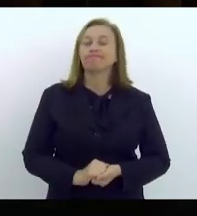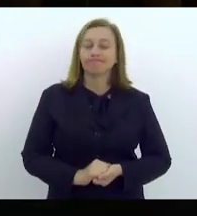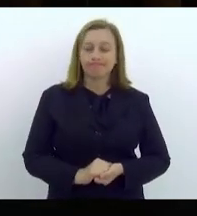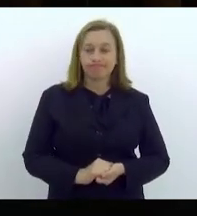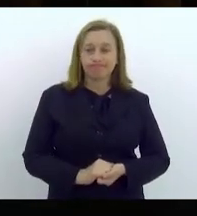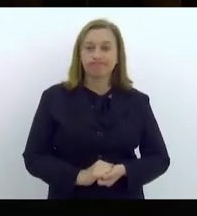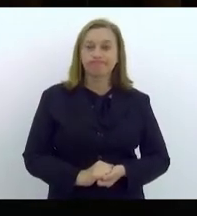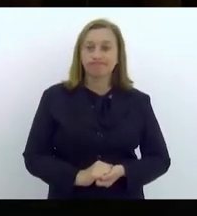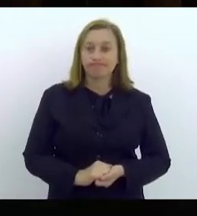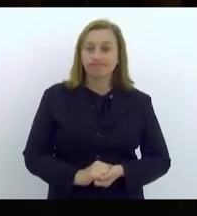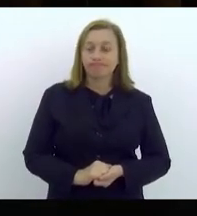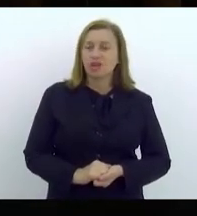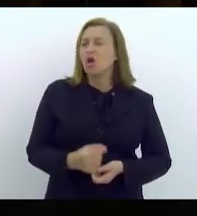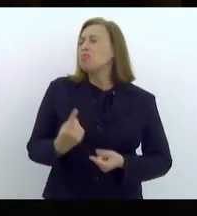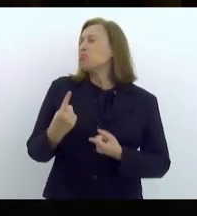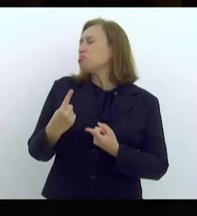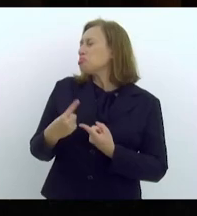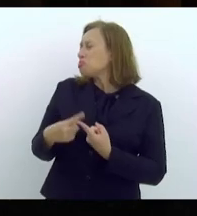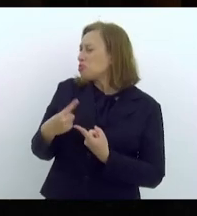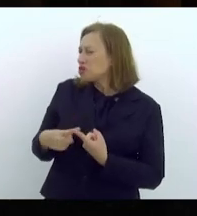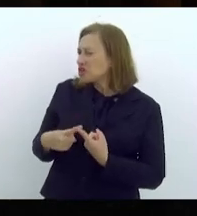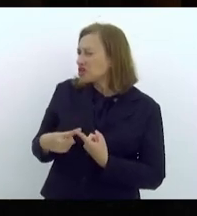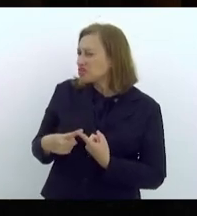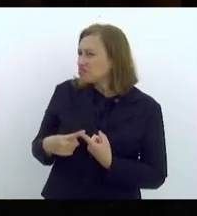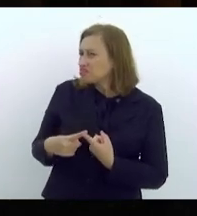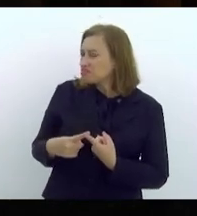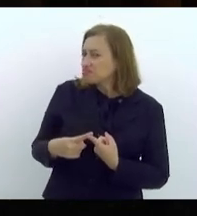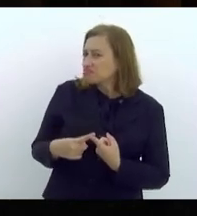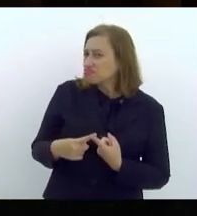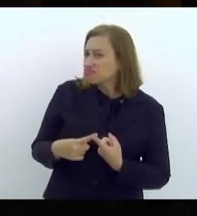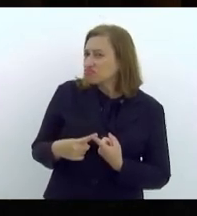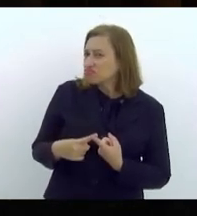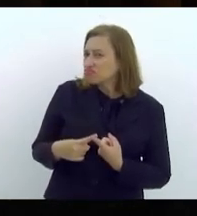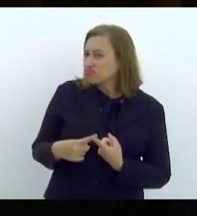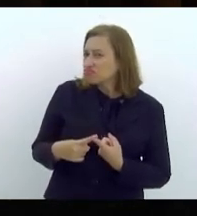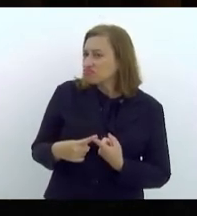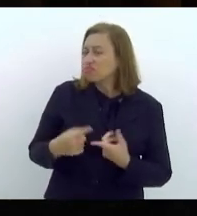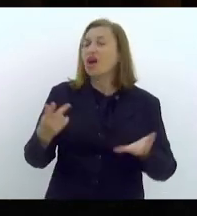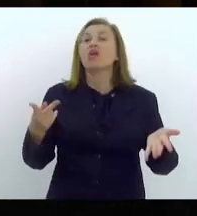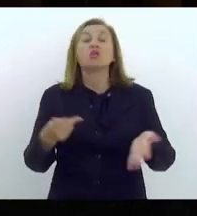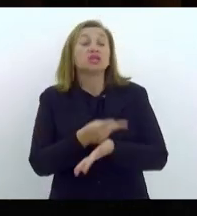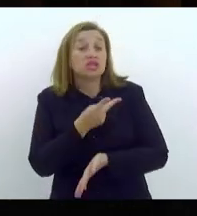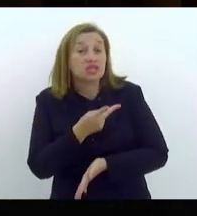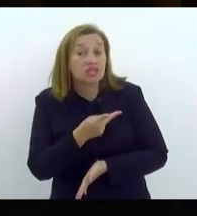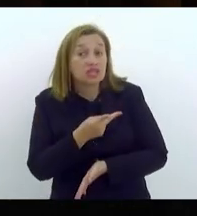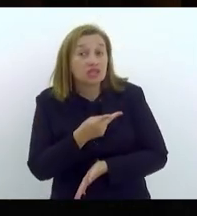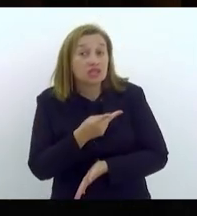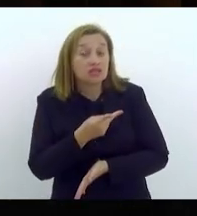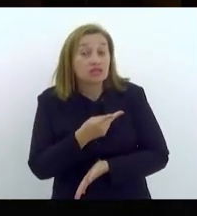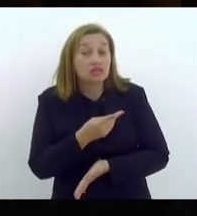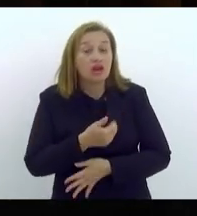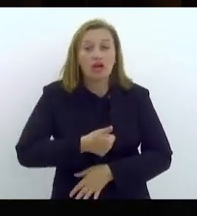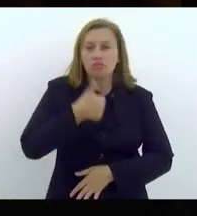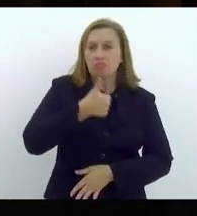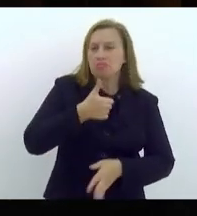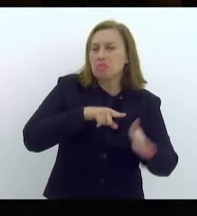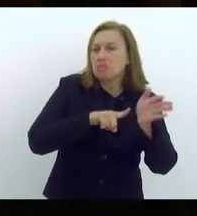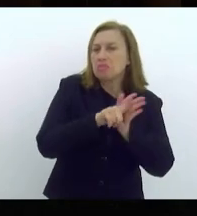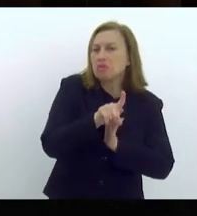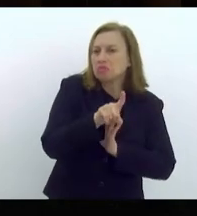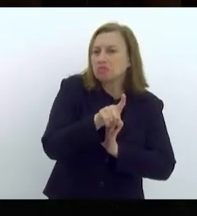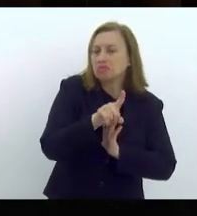E por que isso irá ocorrer? É a primeira pergunta.